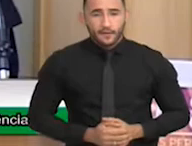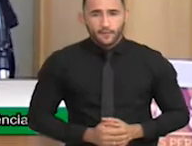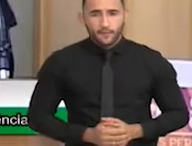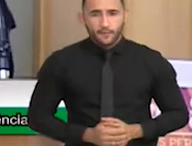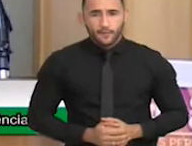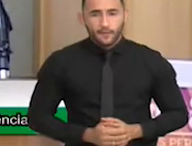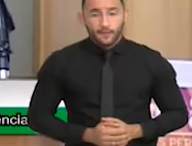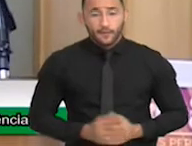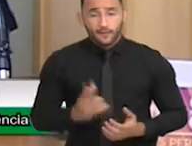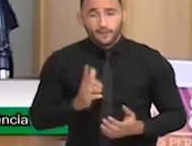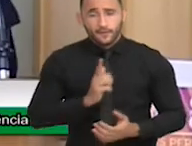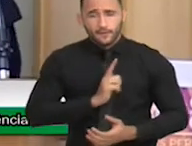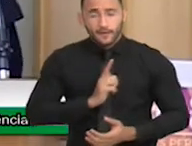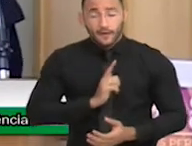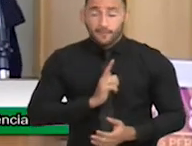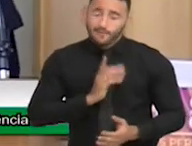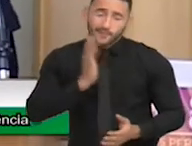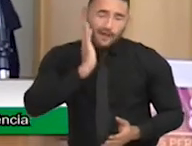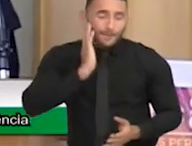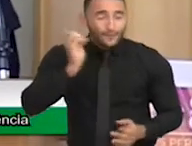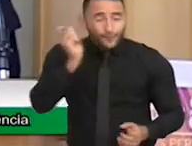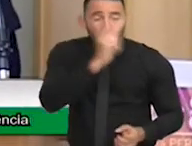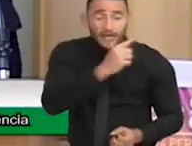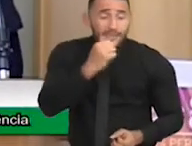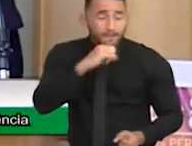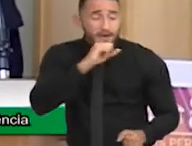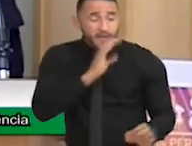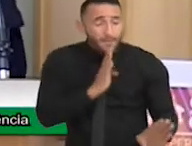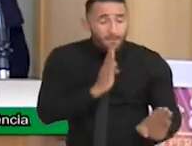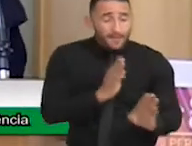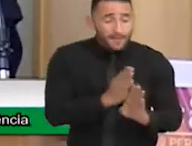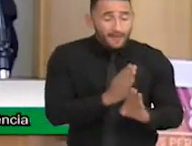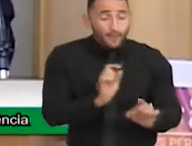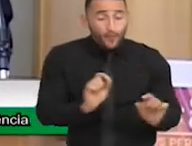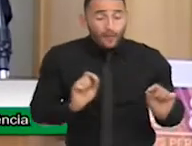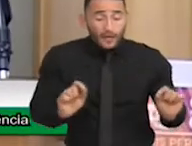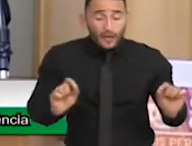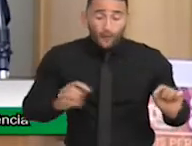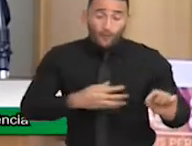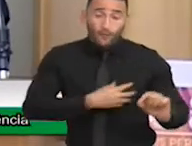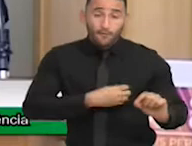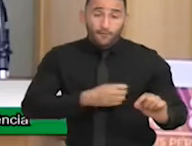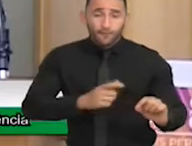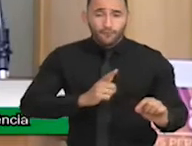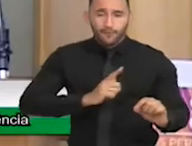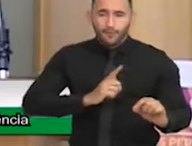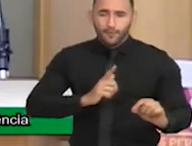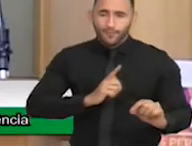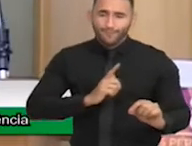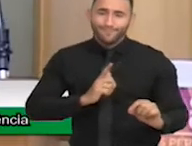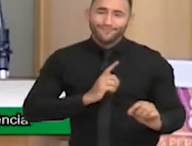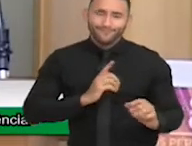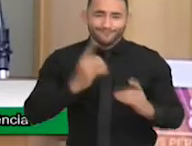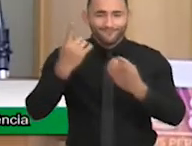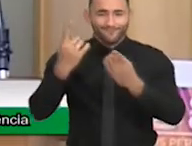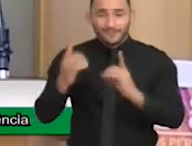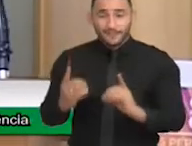as crianças são diagnosticadas com deficiência. E essa é uma dura realidade.